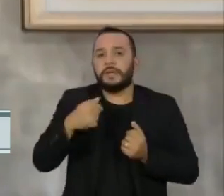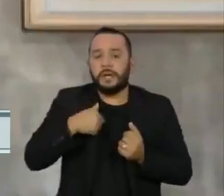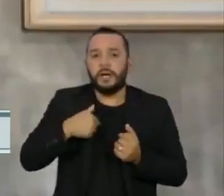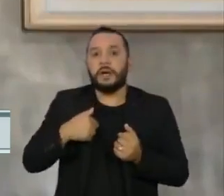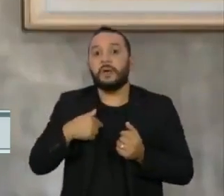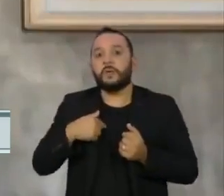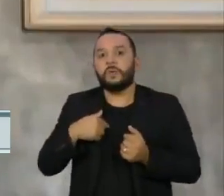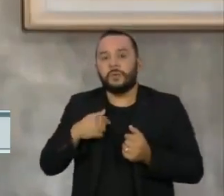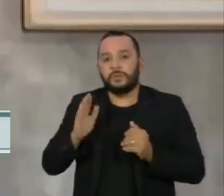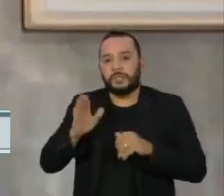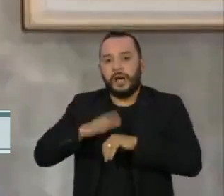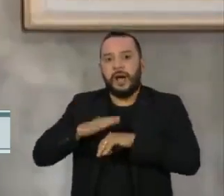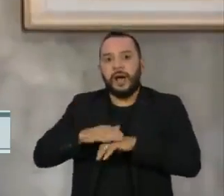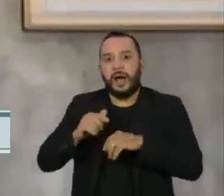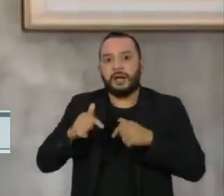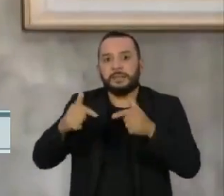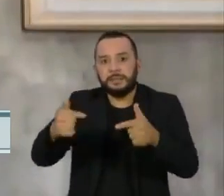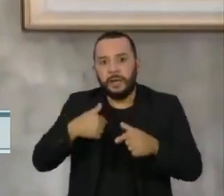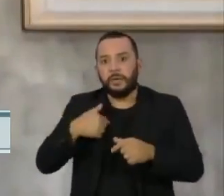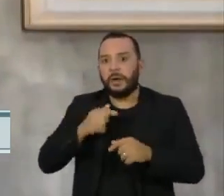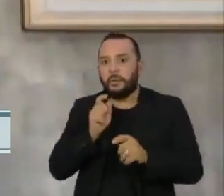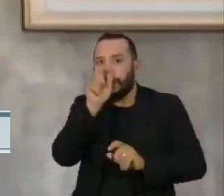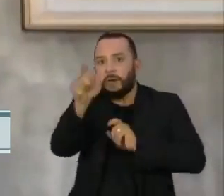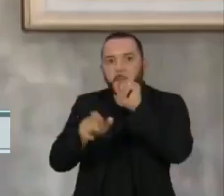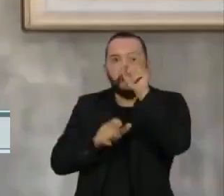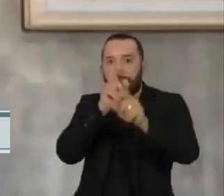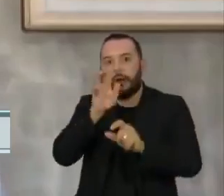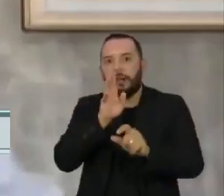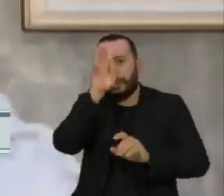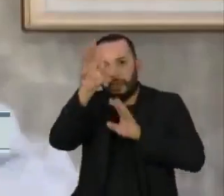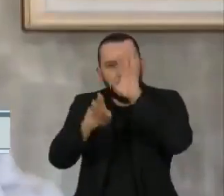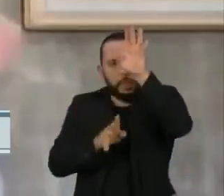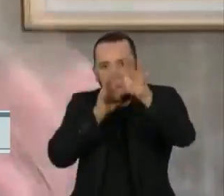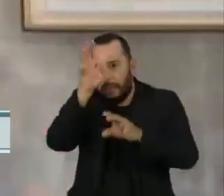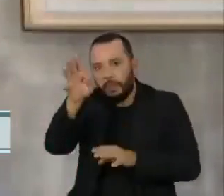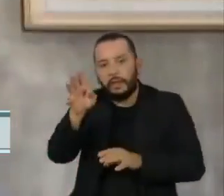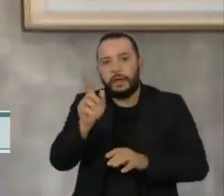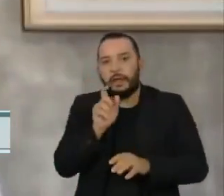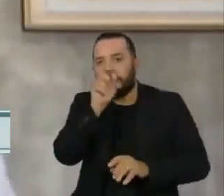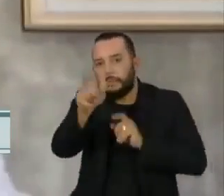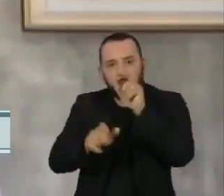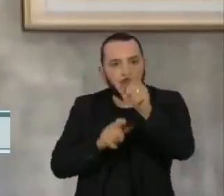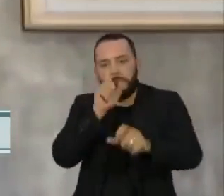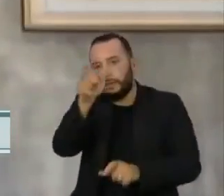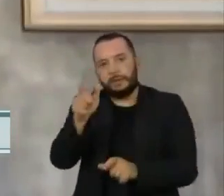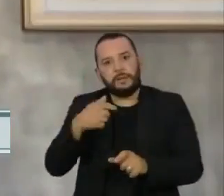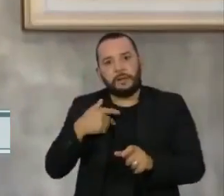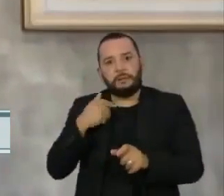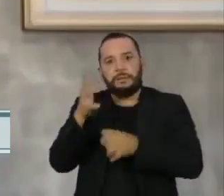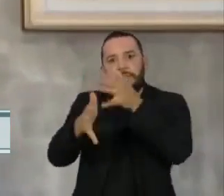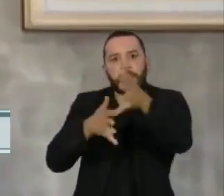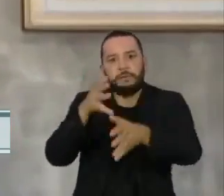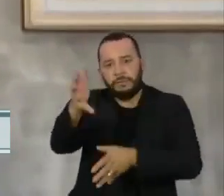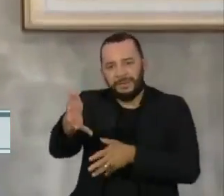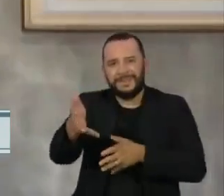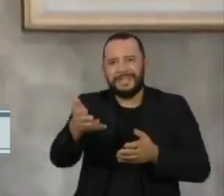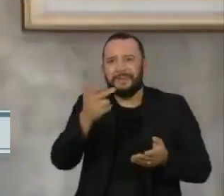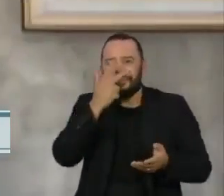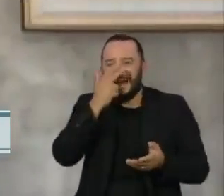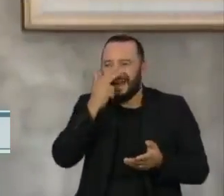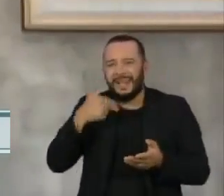controle das minhas ações nem das minhas palavras. Eu falo o que eu quero, a hora que eu quero, não tenho mais a minha